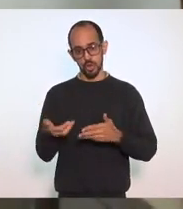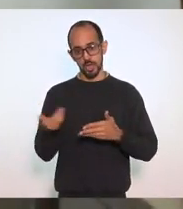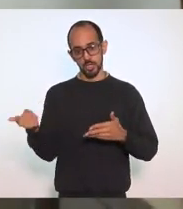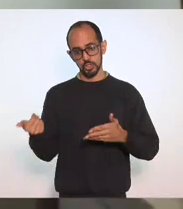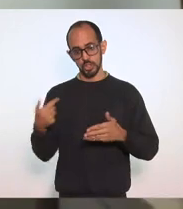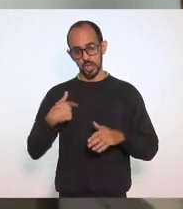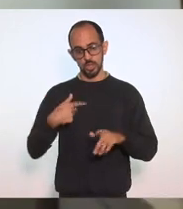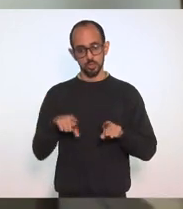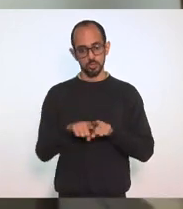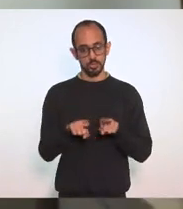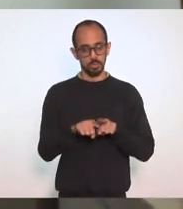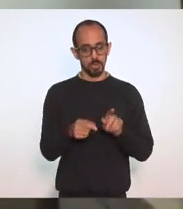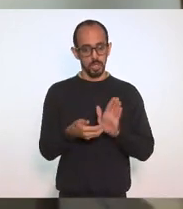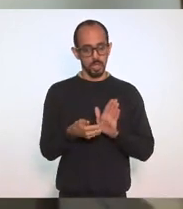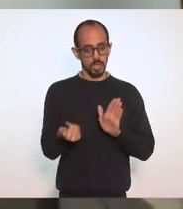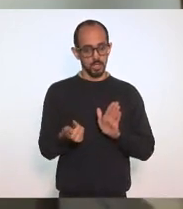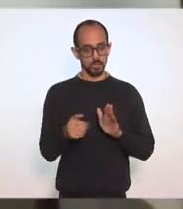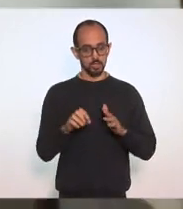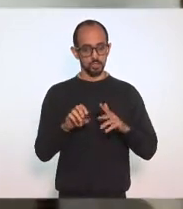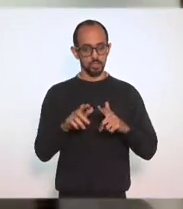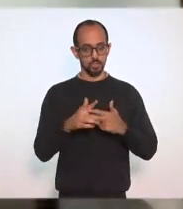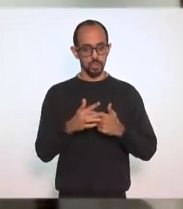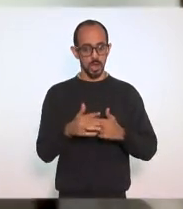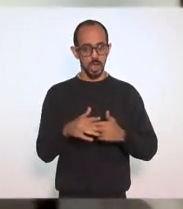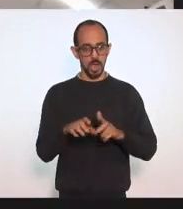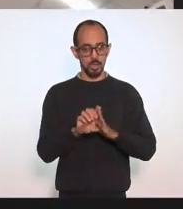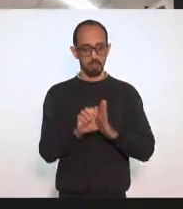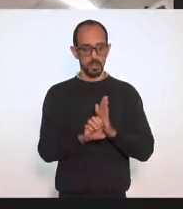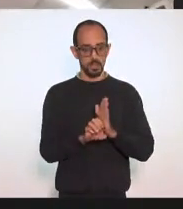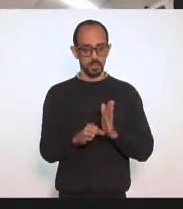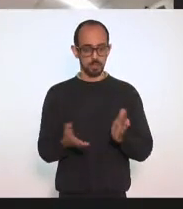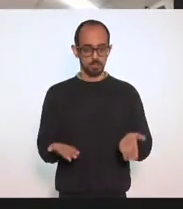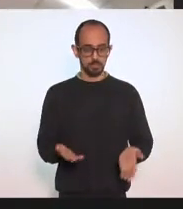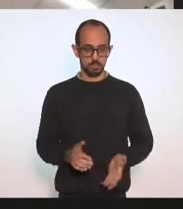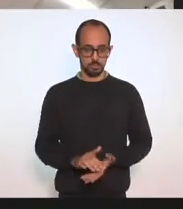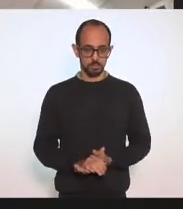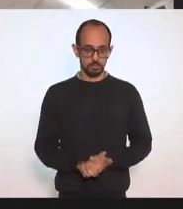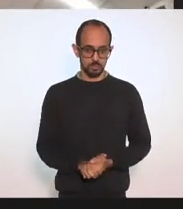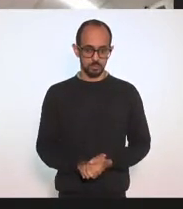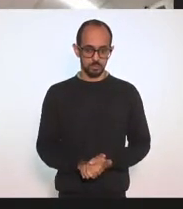a emenda. Deixa eu tentar um encaminhamento aqui, deputado Márcio.